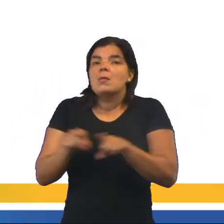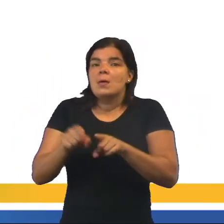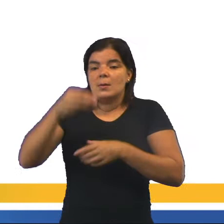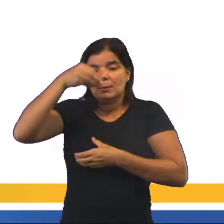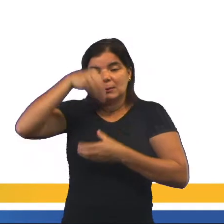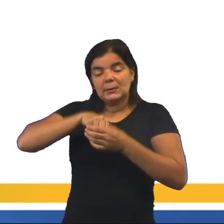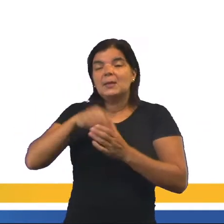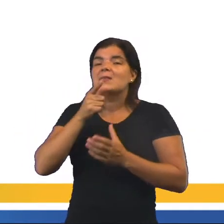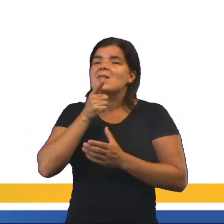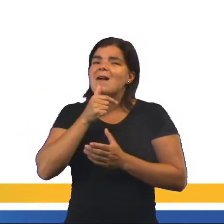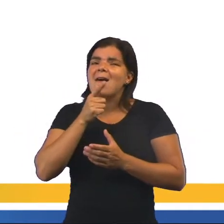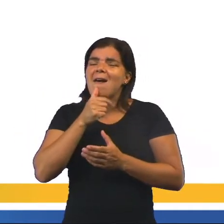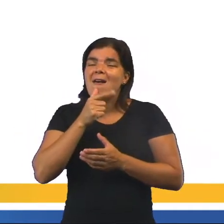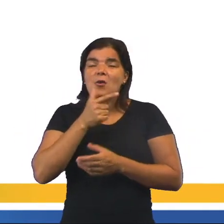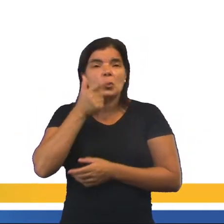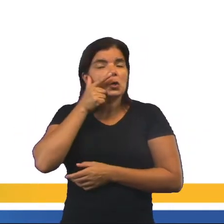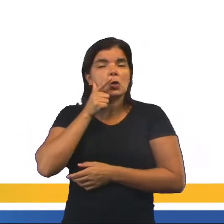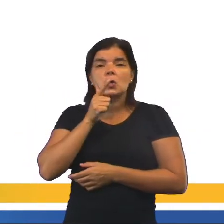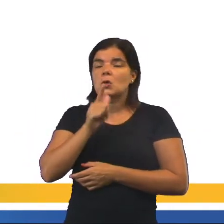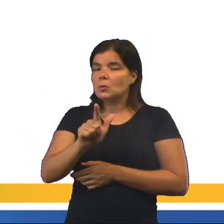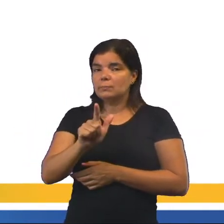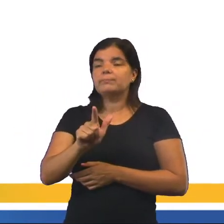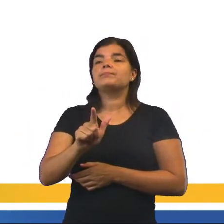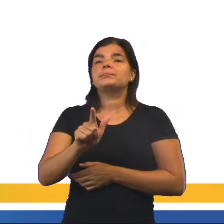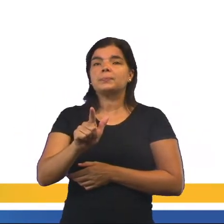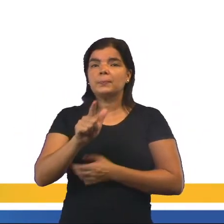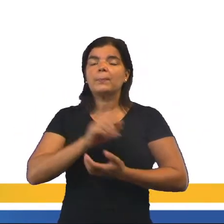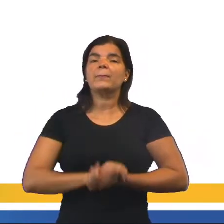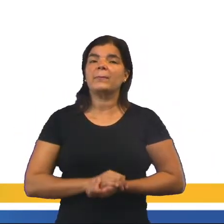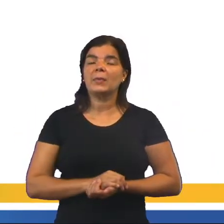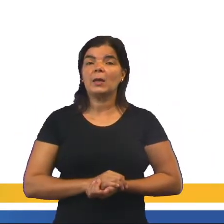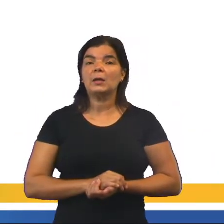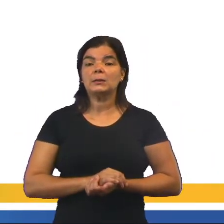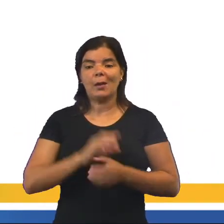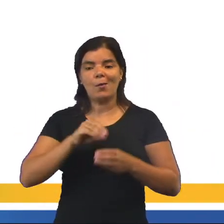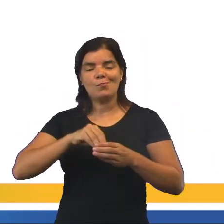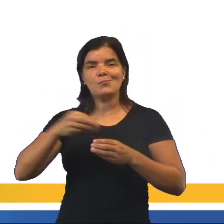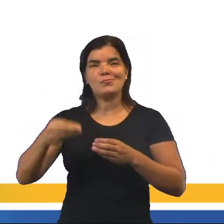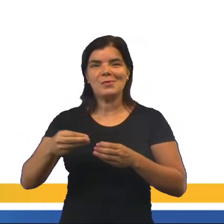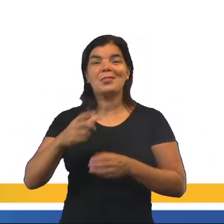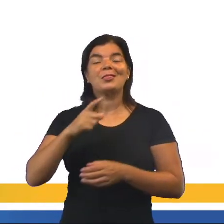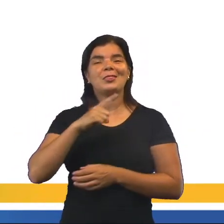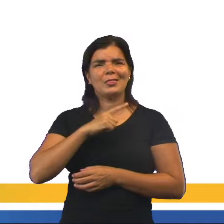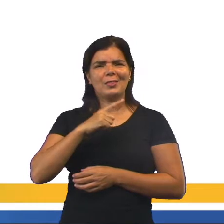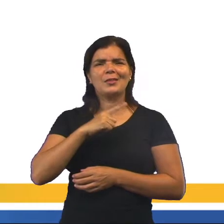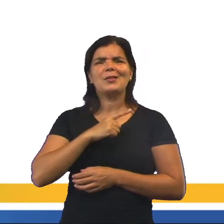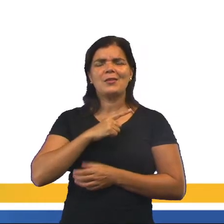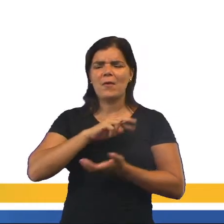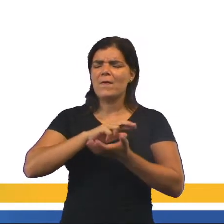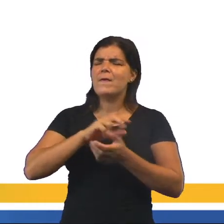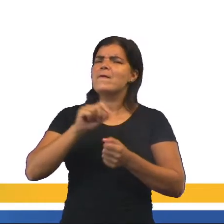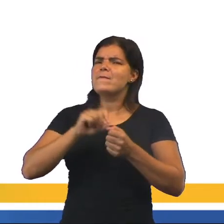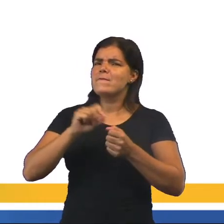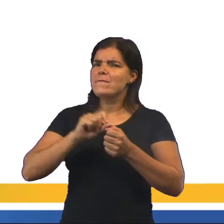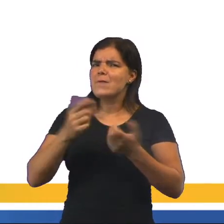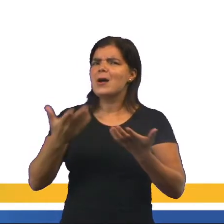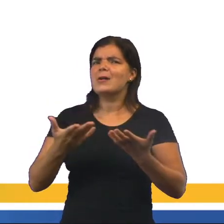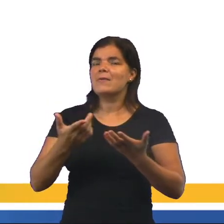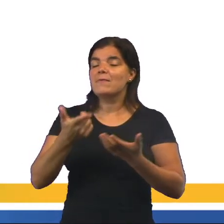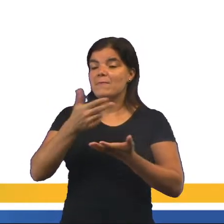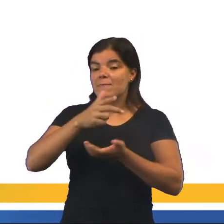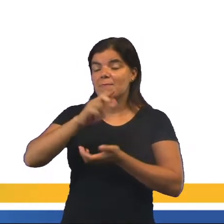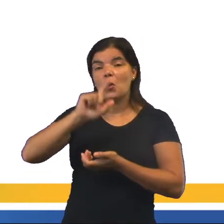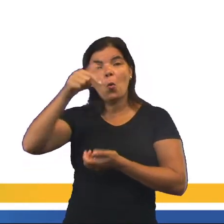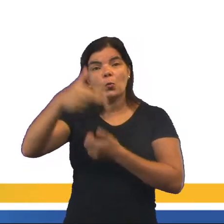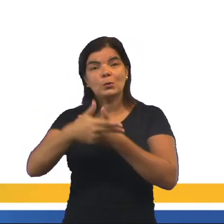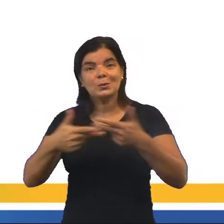mesmo dentro da água, eles não conseguiriam se sobressair. Então, eles tiveram que procurar